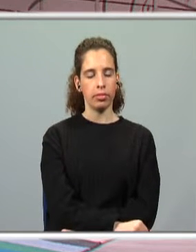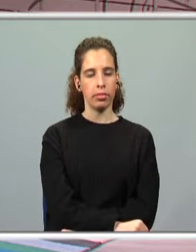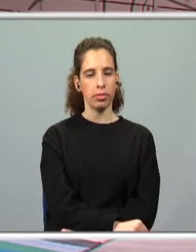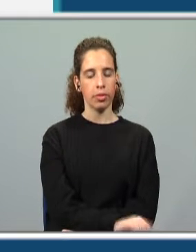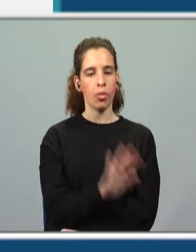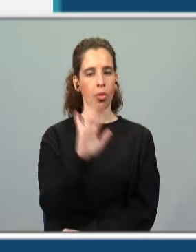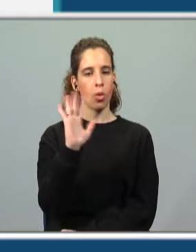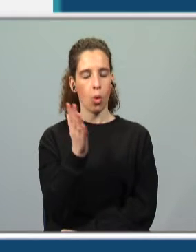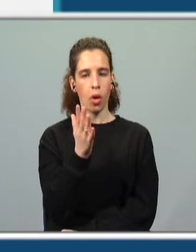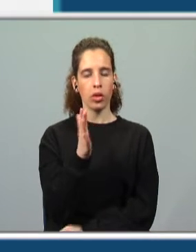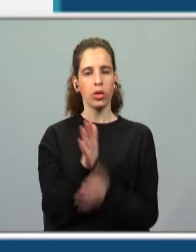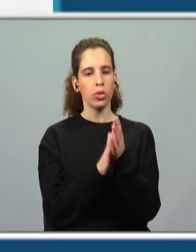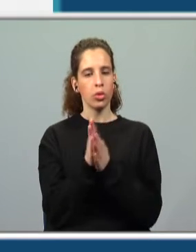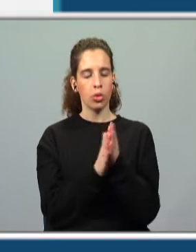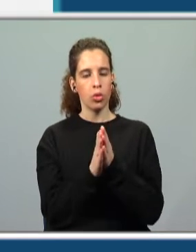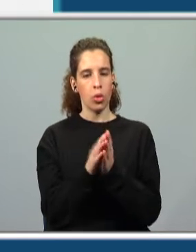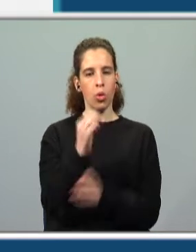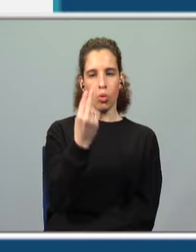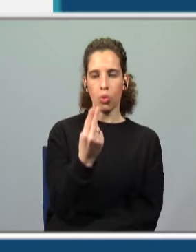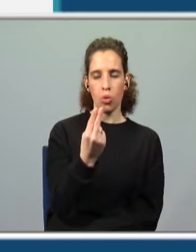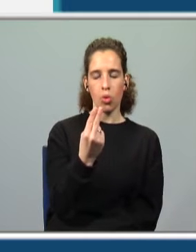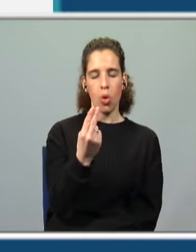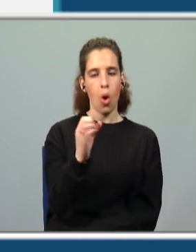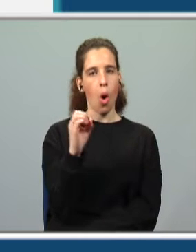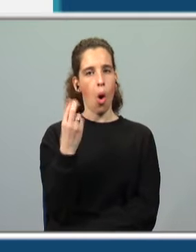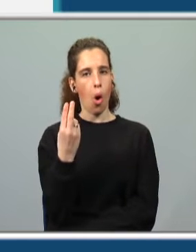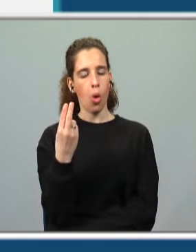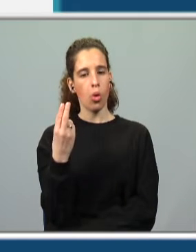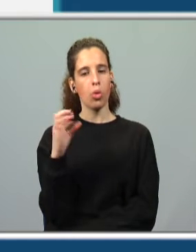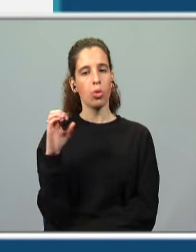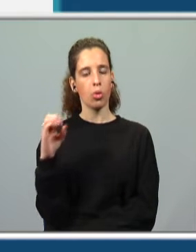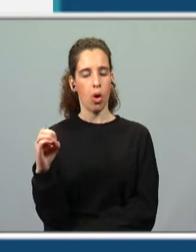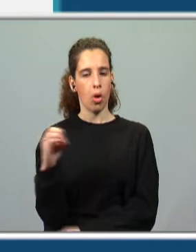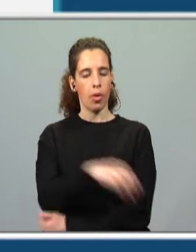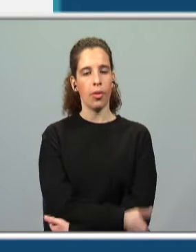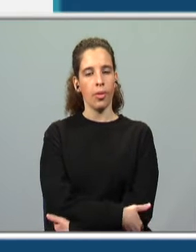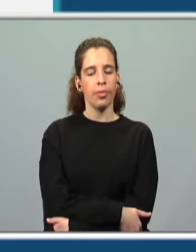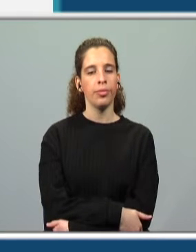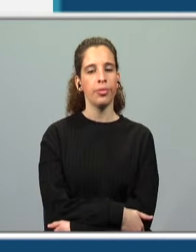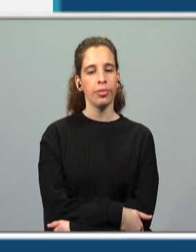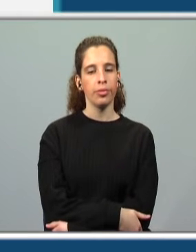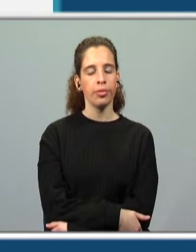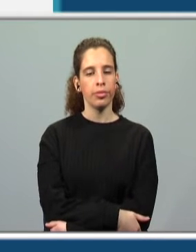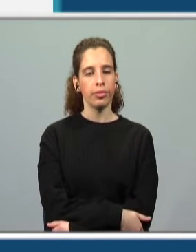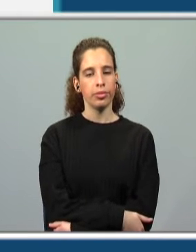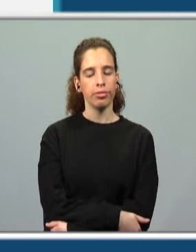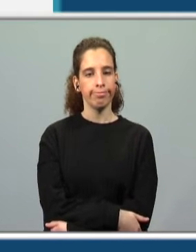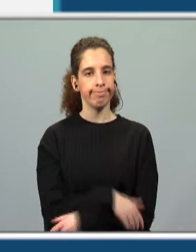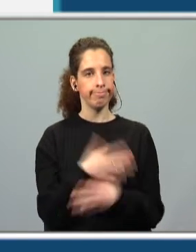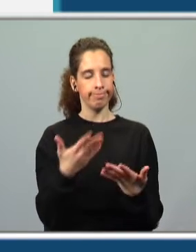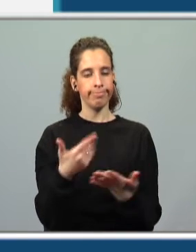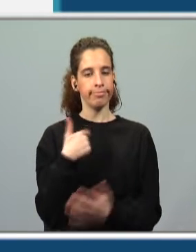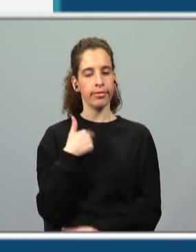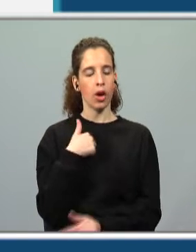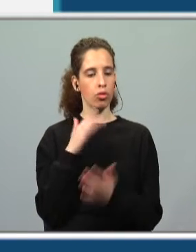Quando é que nós utilizamos o U e quando é que nós utilizamos o O? Ora, eu